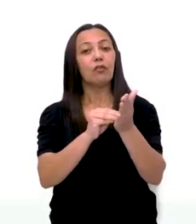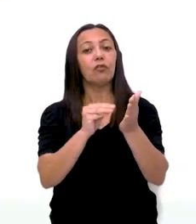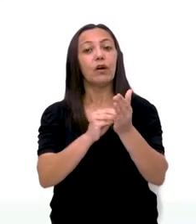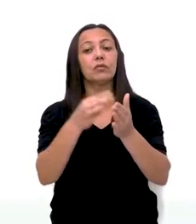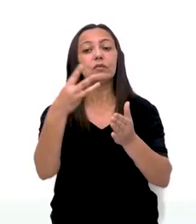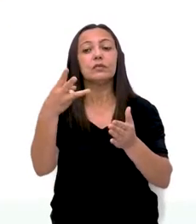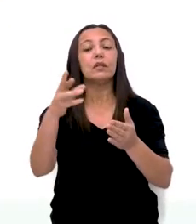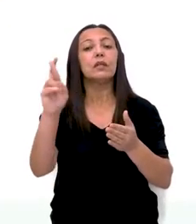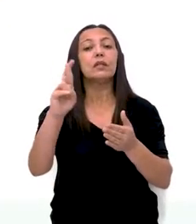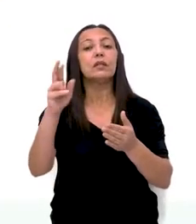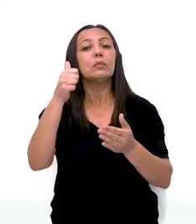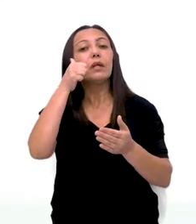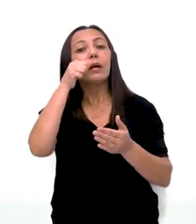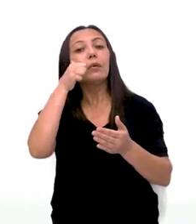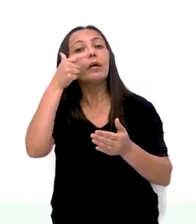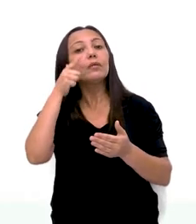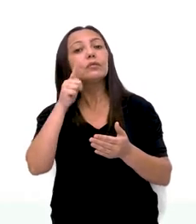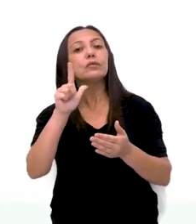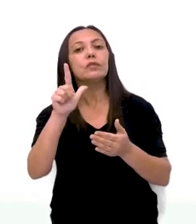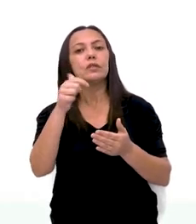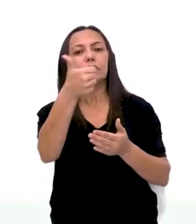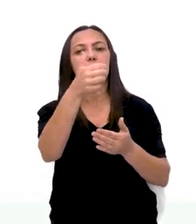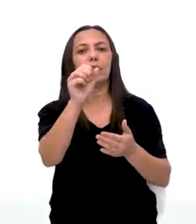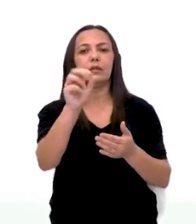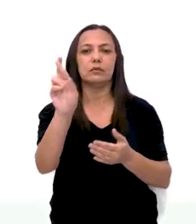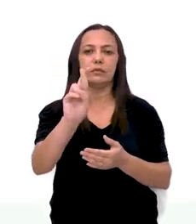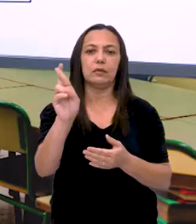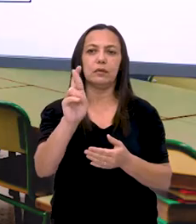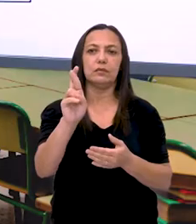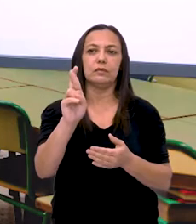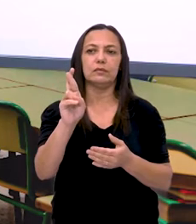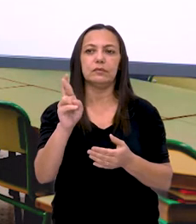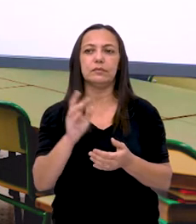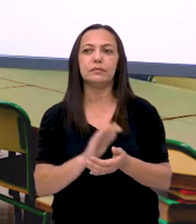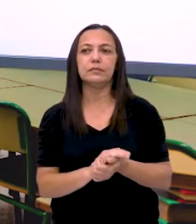Faltam 3 reais para ela conseguir a cédula de 10.